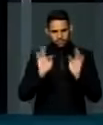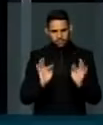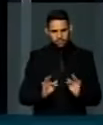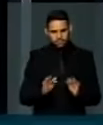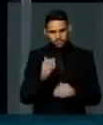obrigado.